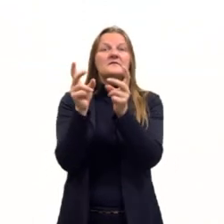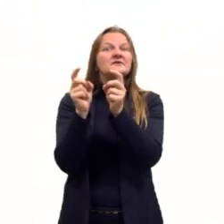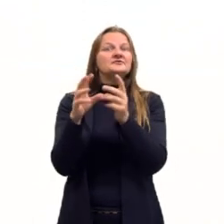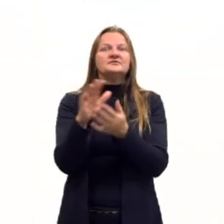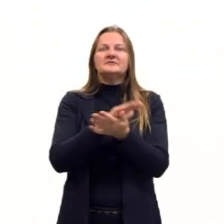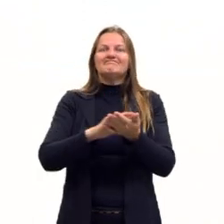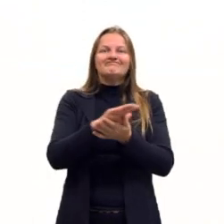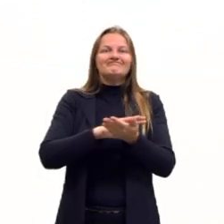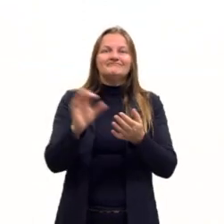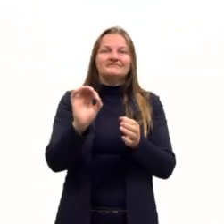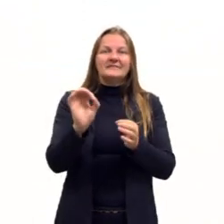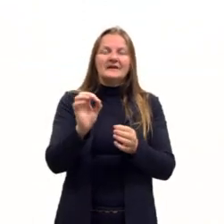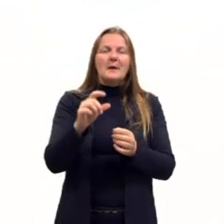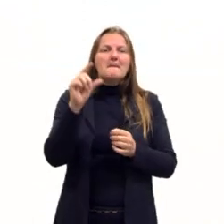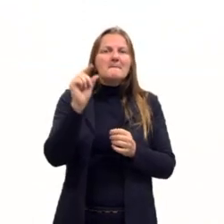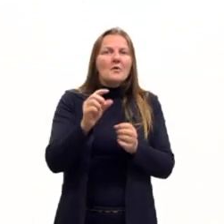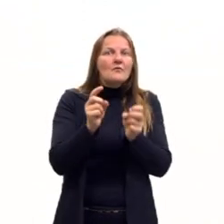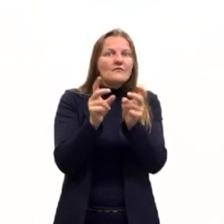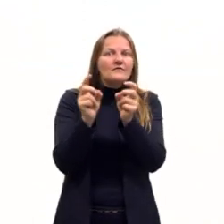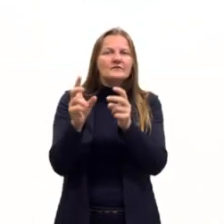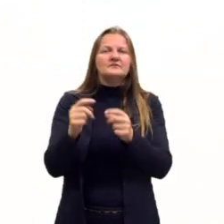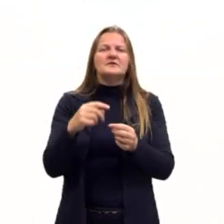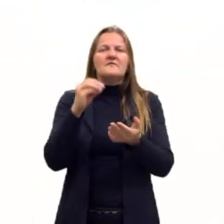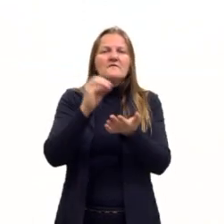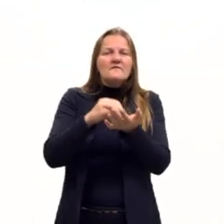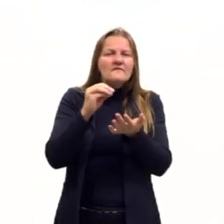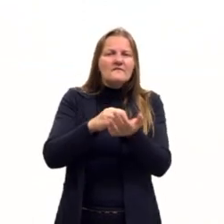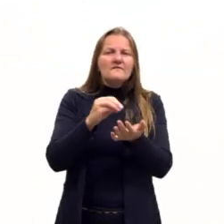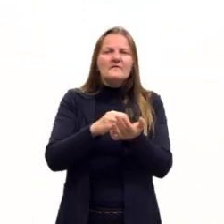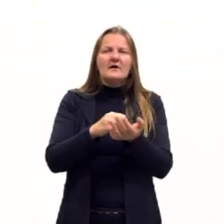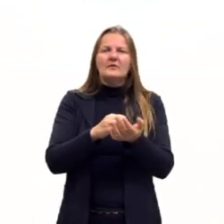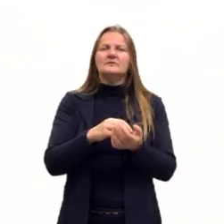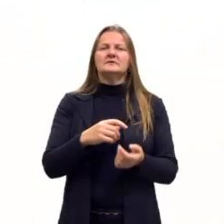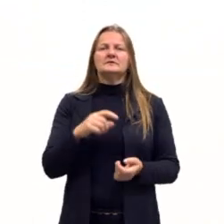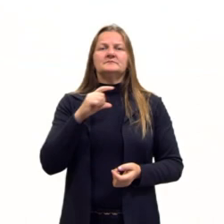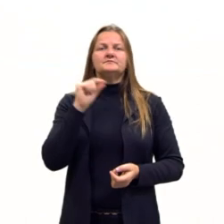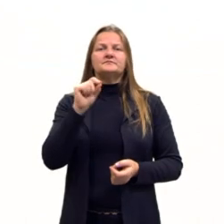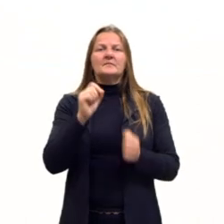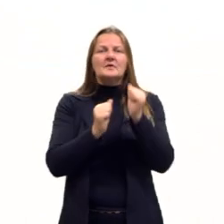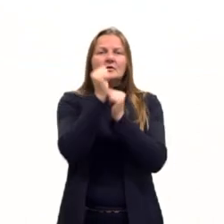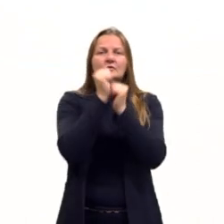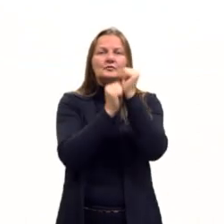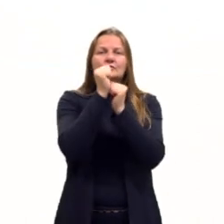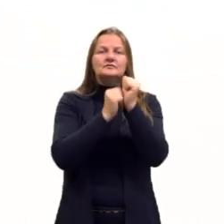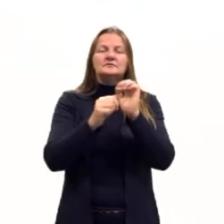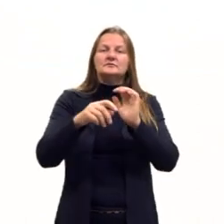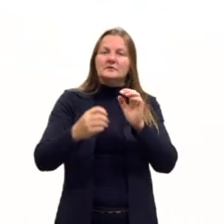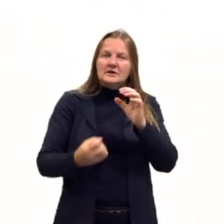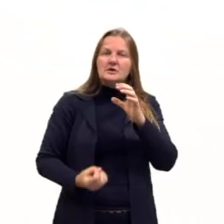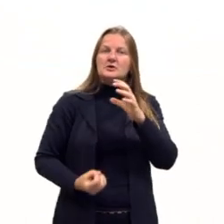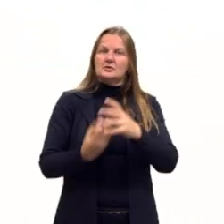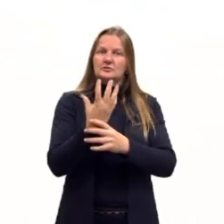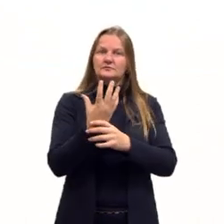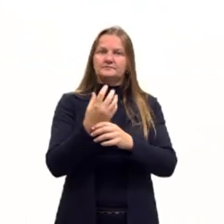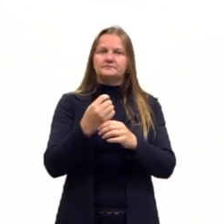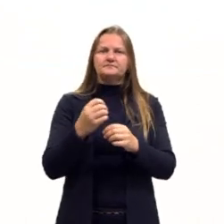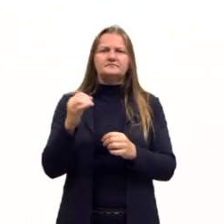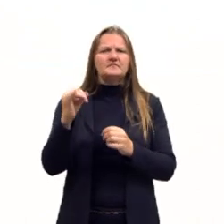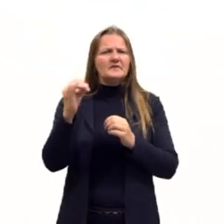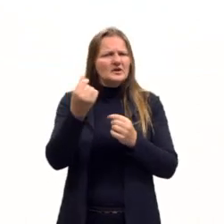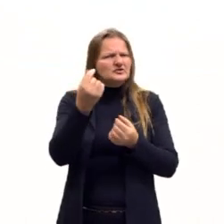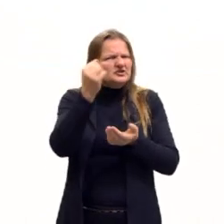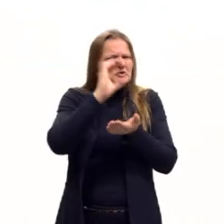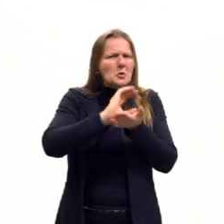entende, né, que falta, né, a indústria de base, ele começa a investir